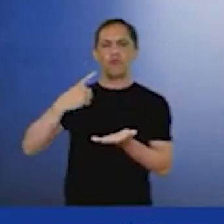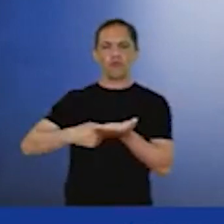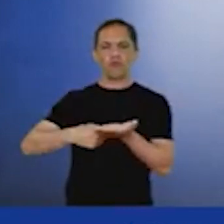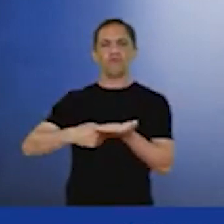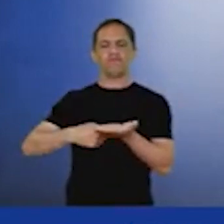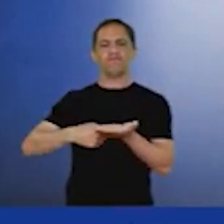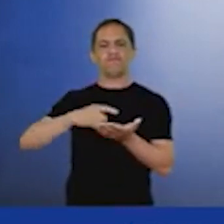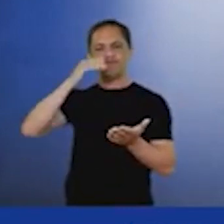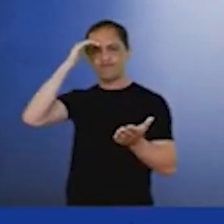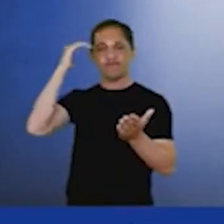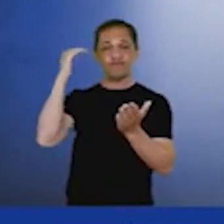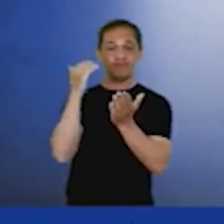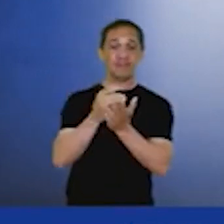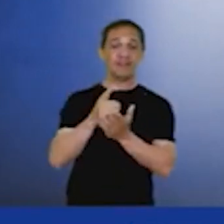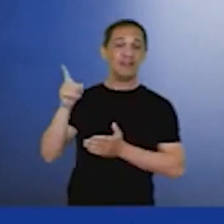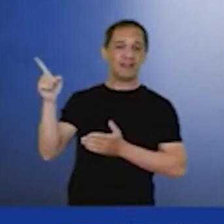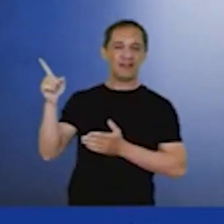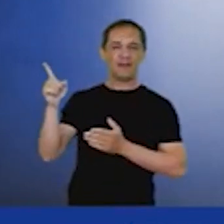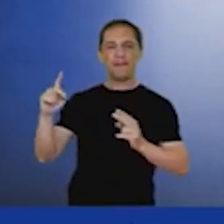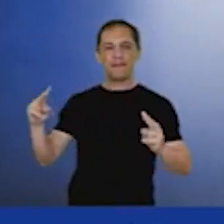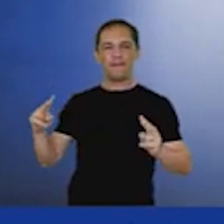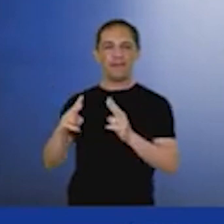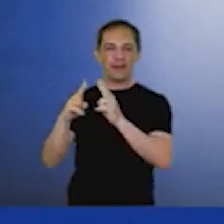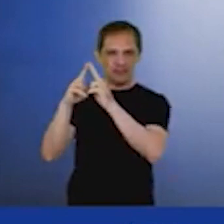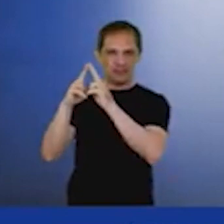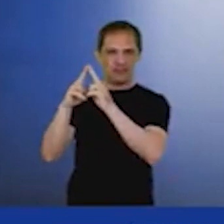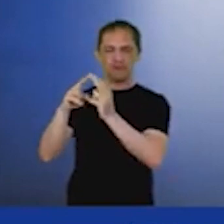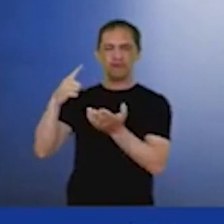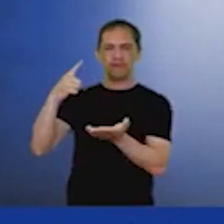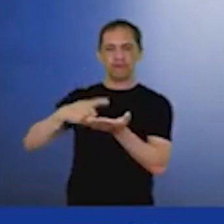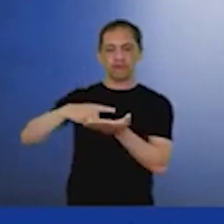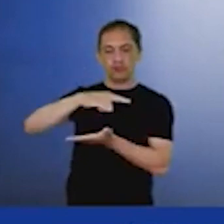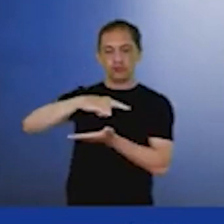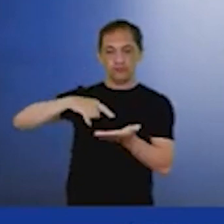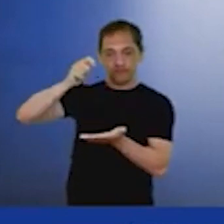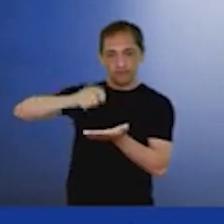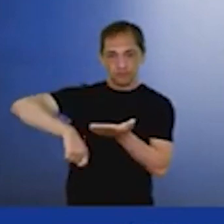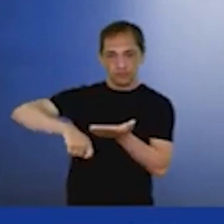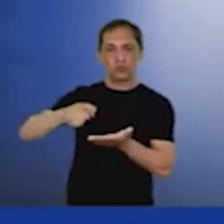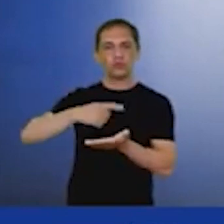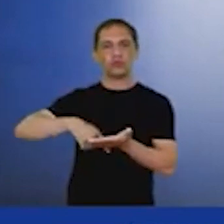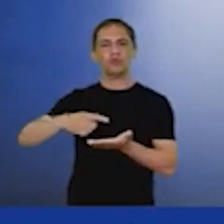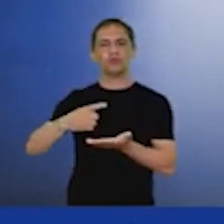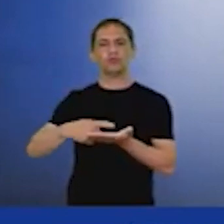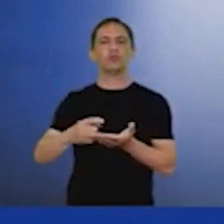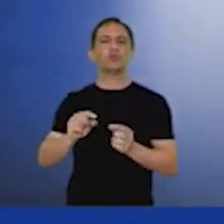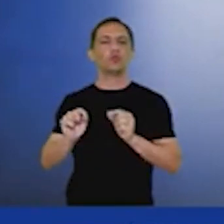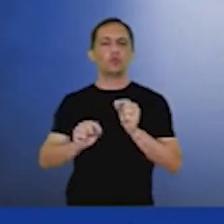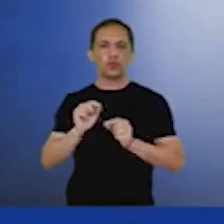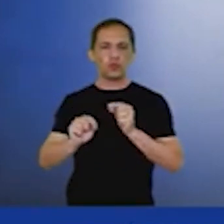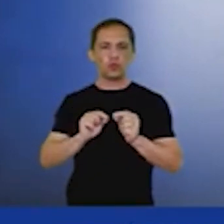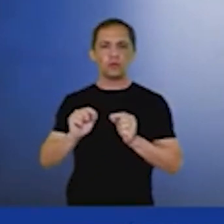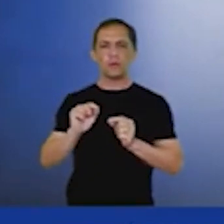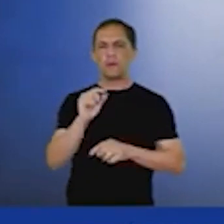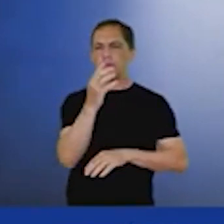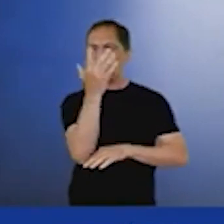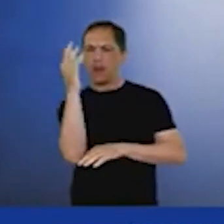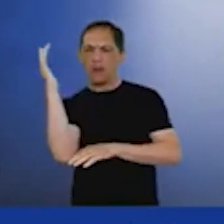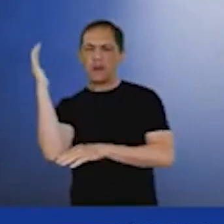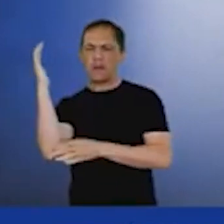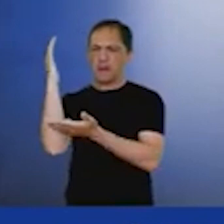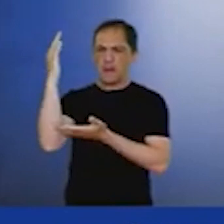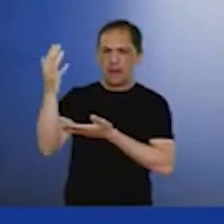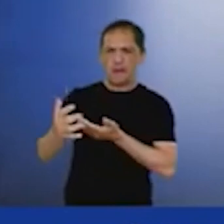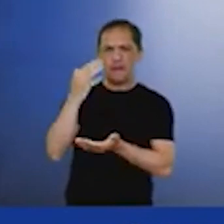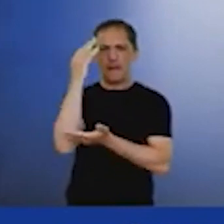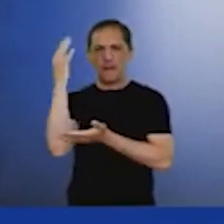no Acordo de Paris para que se mantenham comprometidos com a redução da poluição e desmatamento e uso de energia